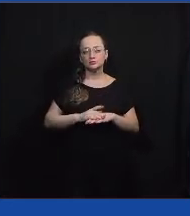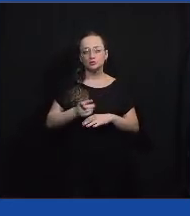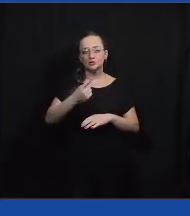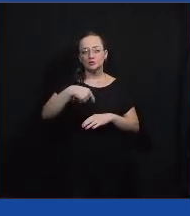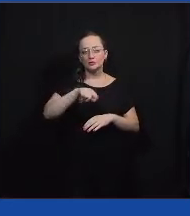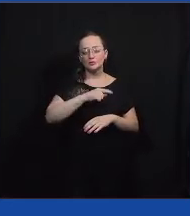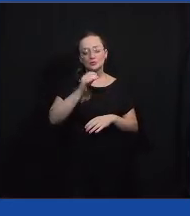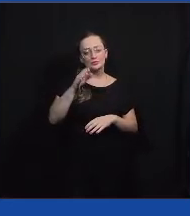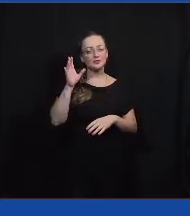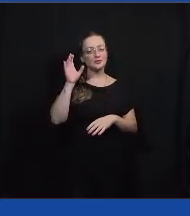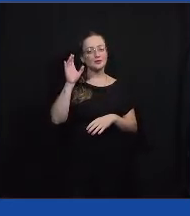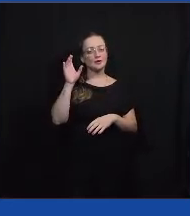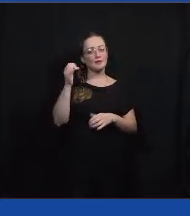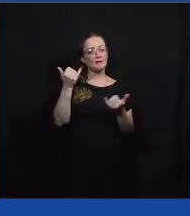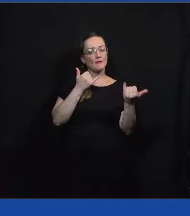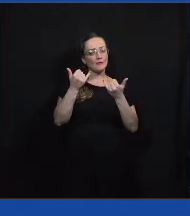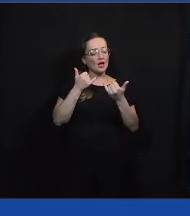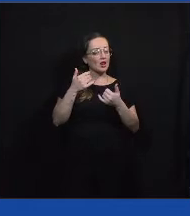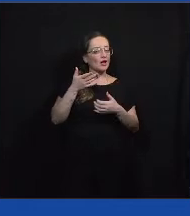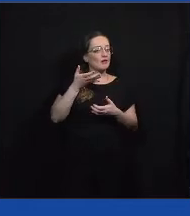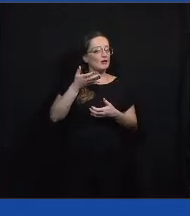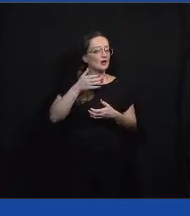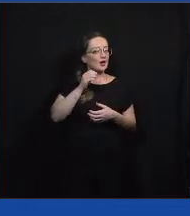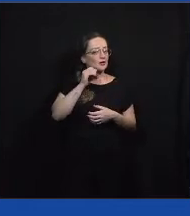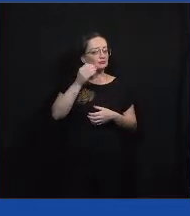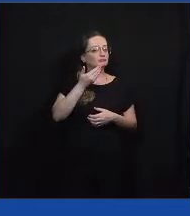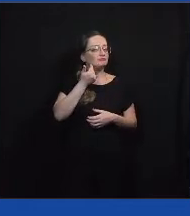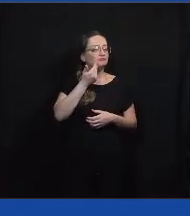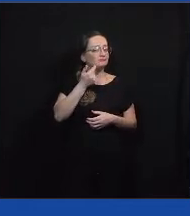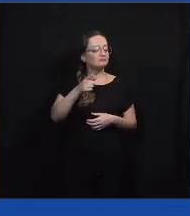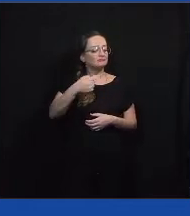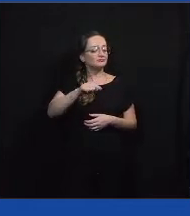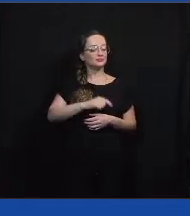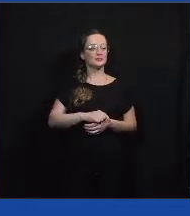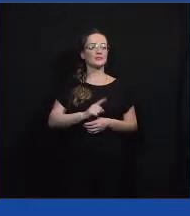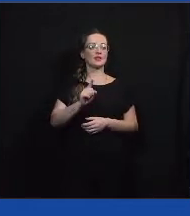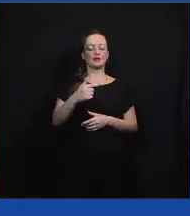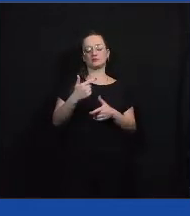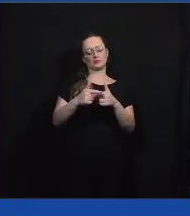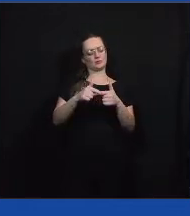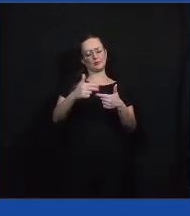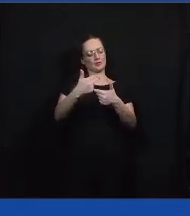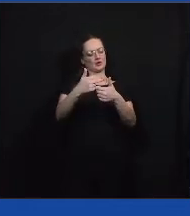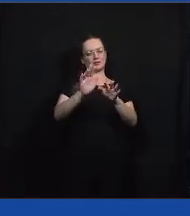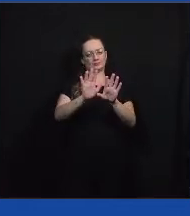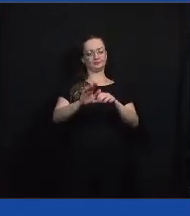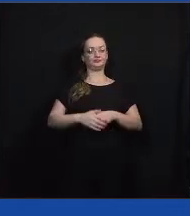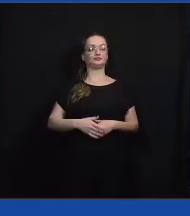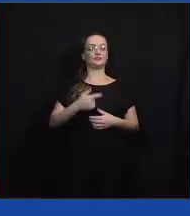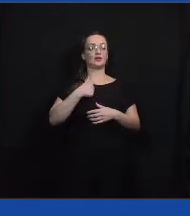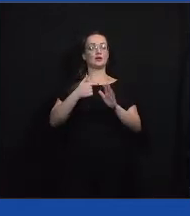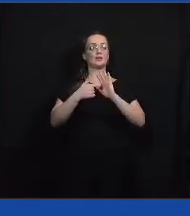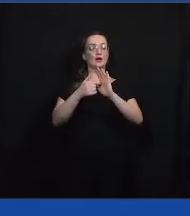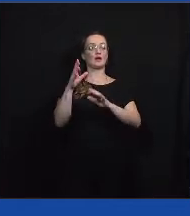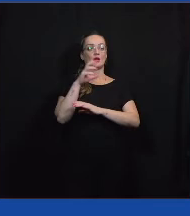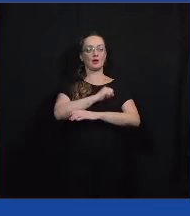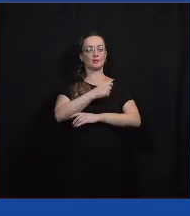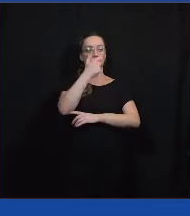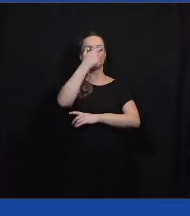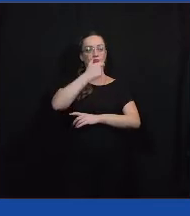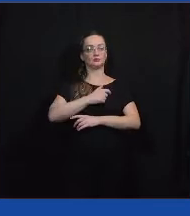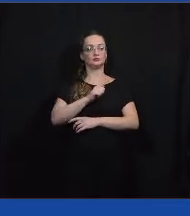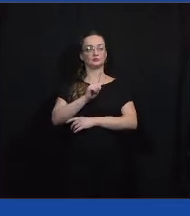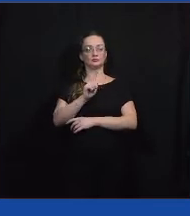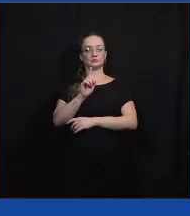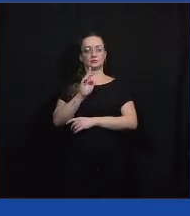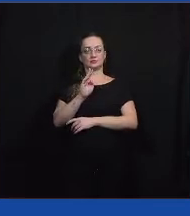têm para falar. Ai, valeu, Carol. Não tem problema da câmera. Me apresentando aqui bem rapidamente, gente. Eu sou a Gabi